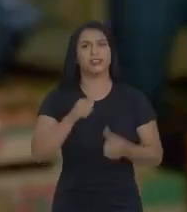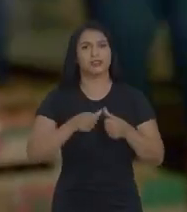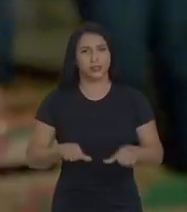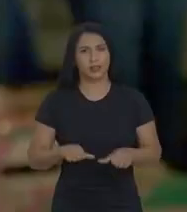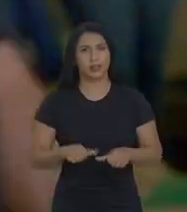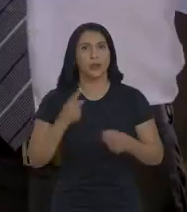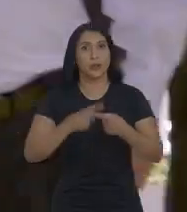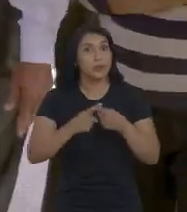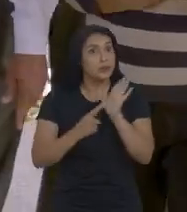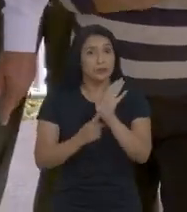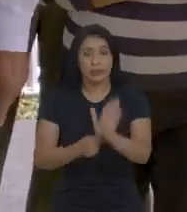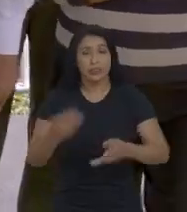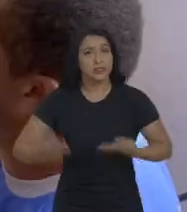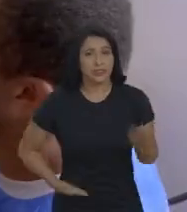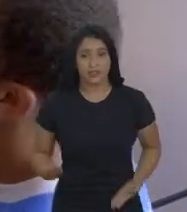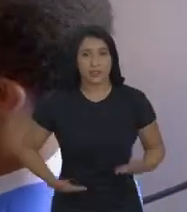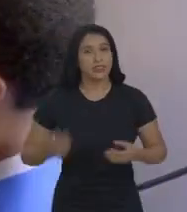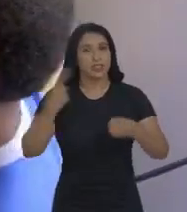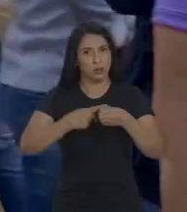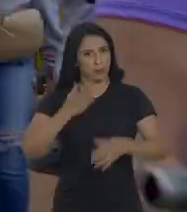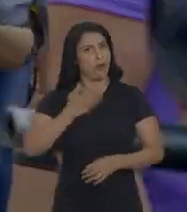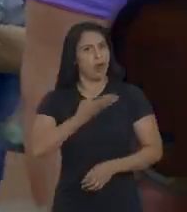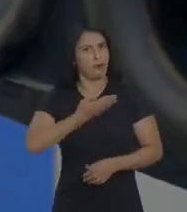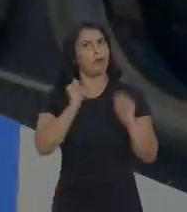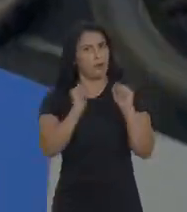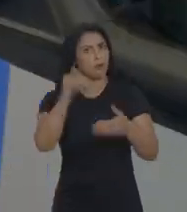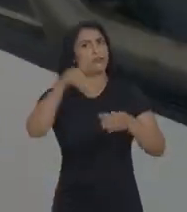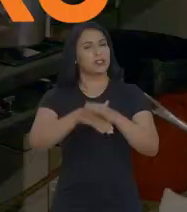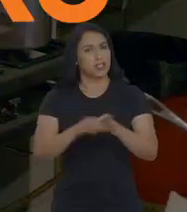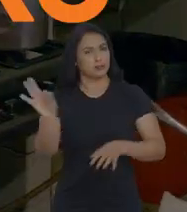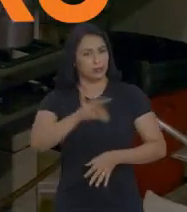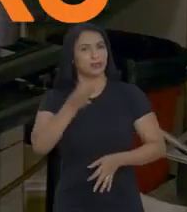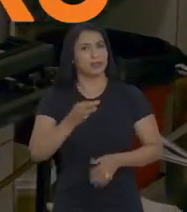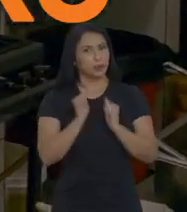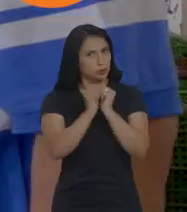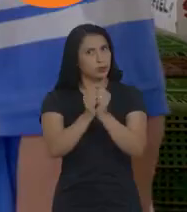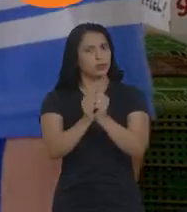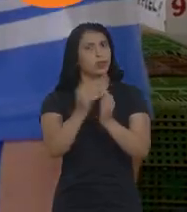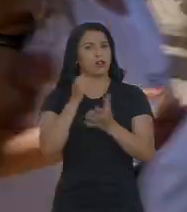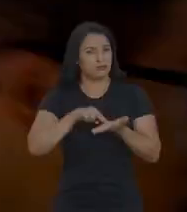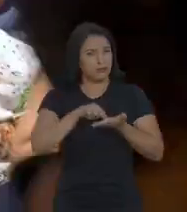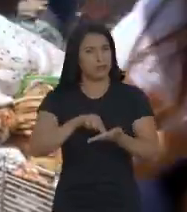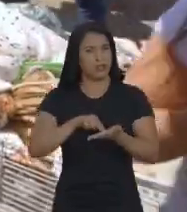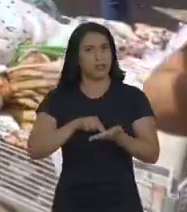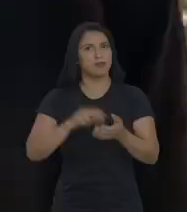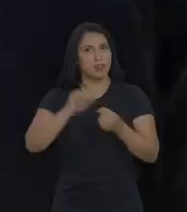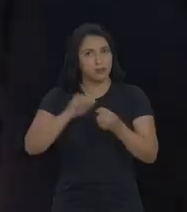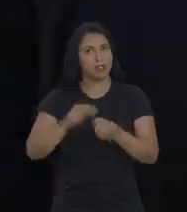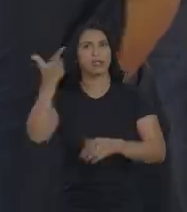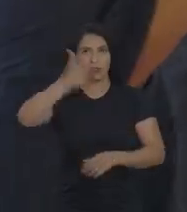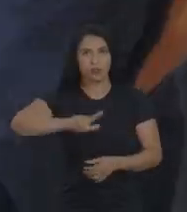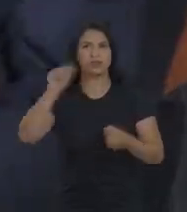já ficou. Porque ele está mostrando serviço na cidade. Quem for meu amigo pode votar nele, tio, assim, embaixo. Estamos juntos, viu? Estamos firmes.